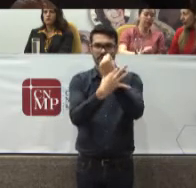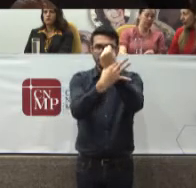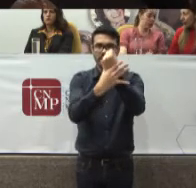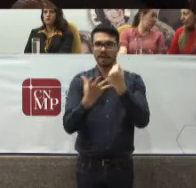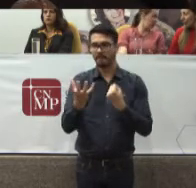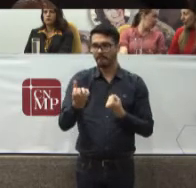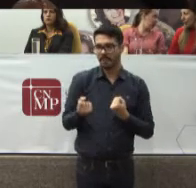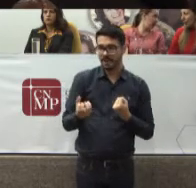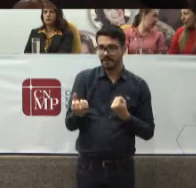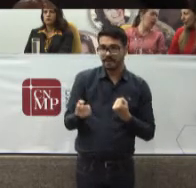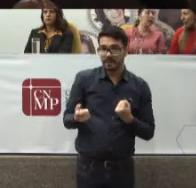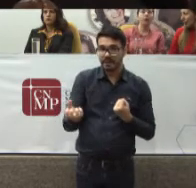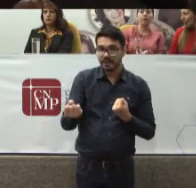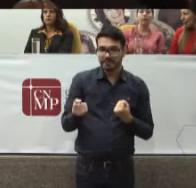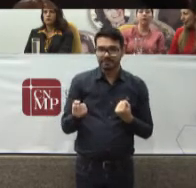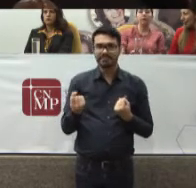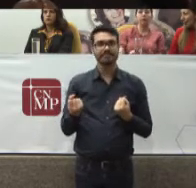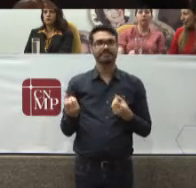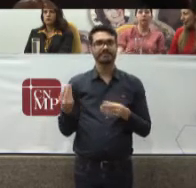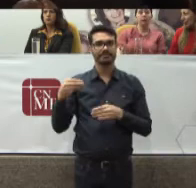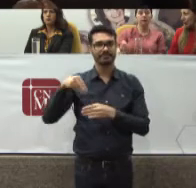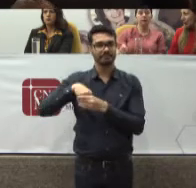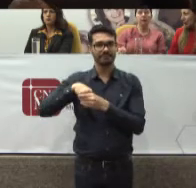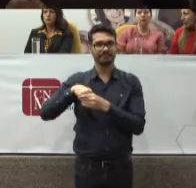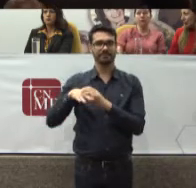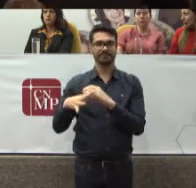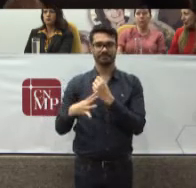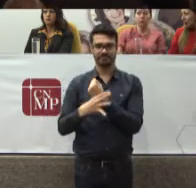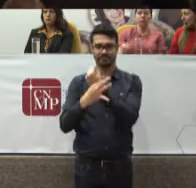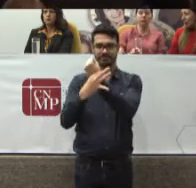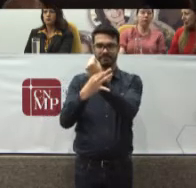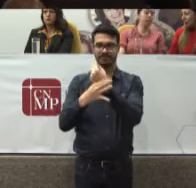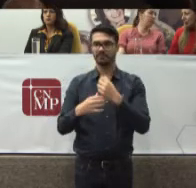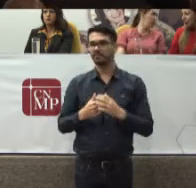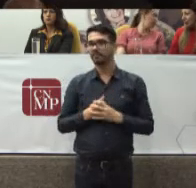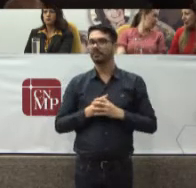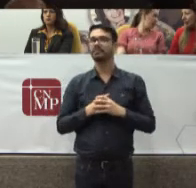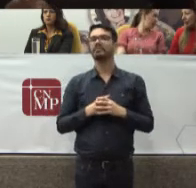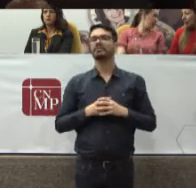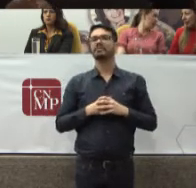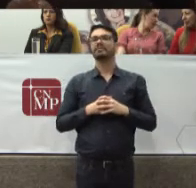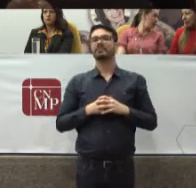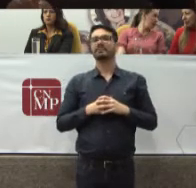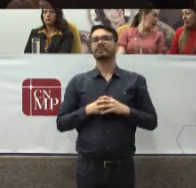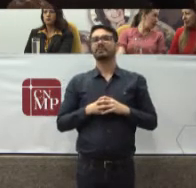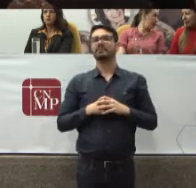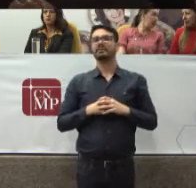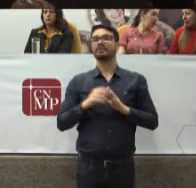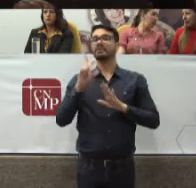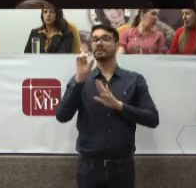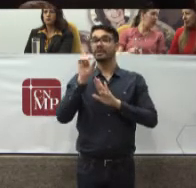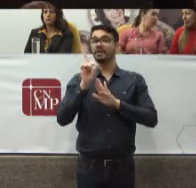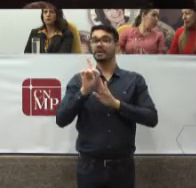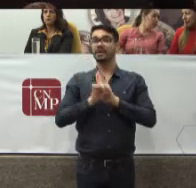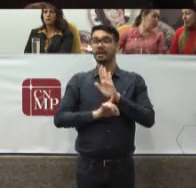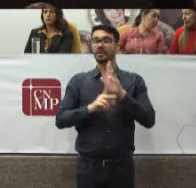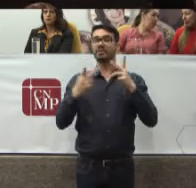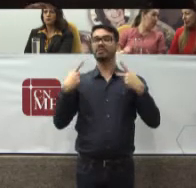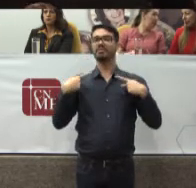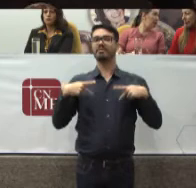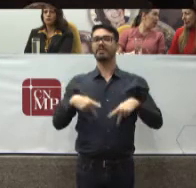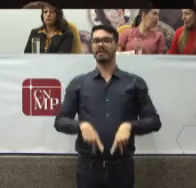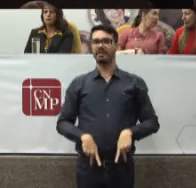assim Segue o texto Constitucional Pois bem O direito humano Internalizado